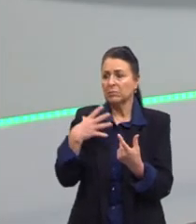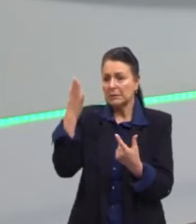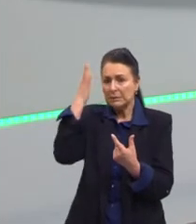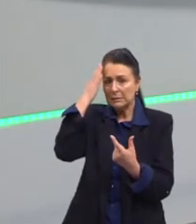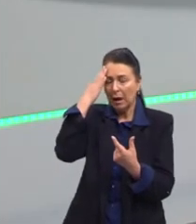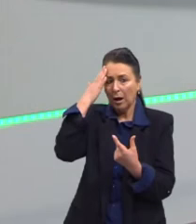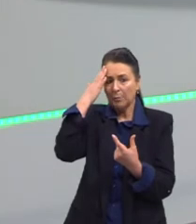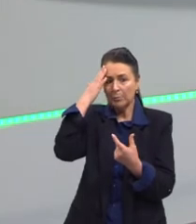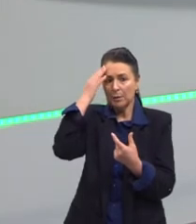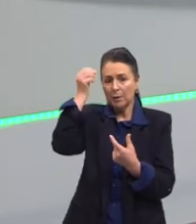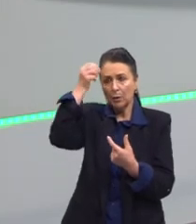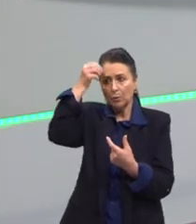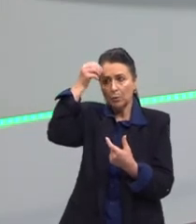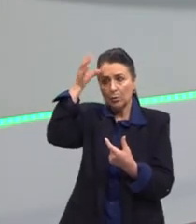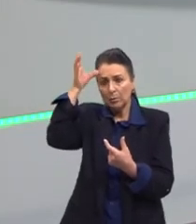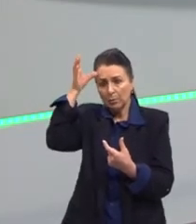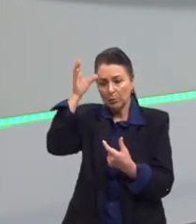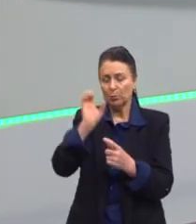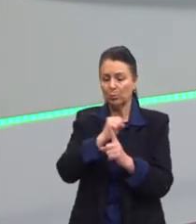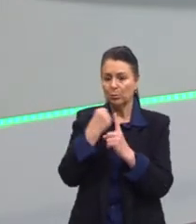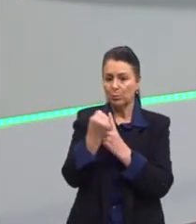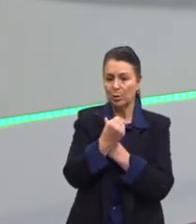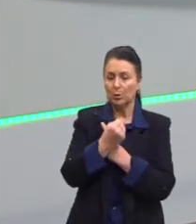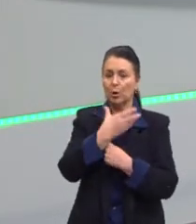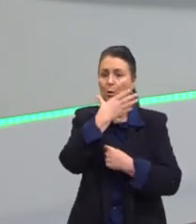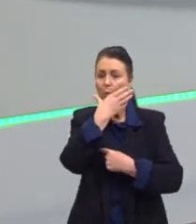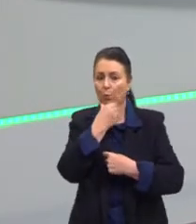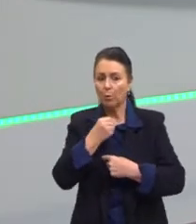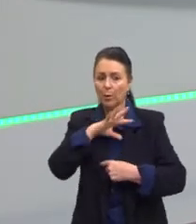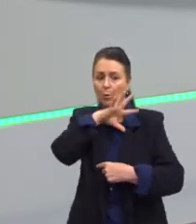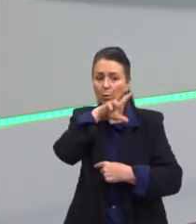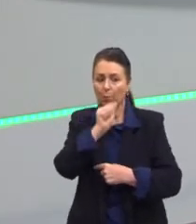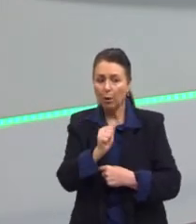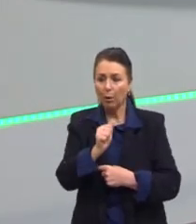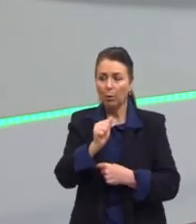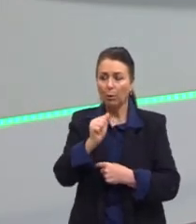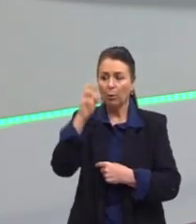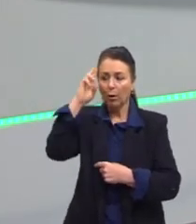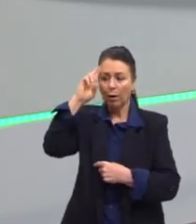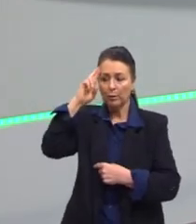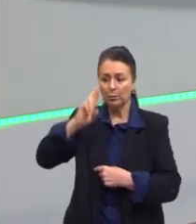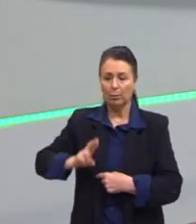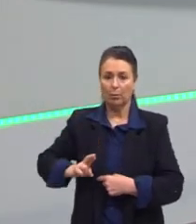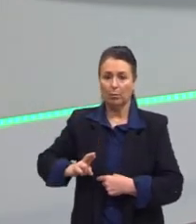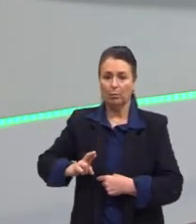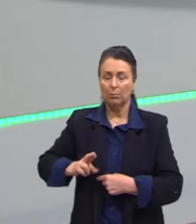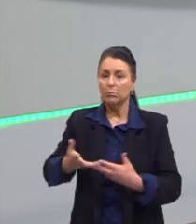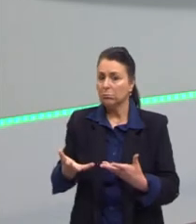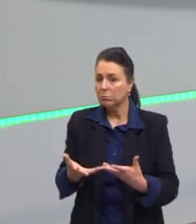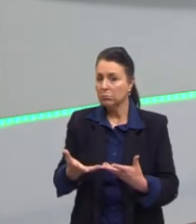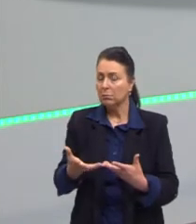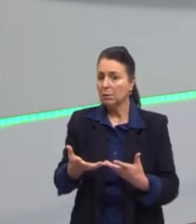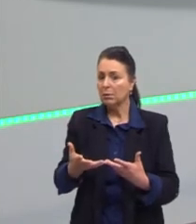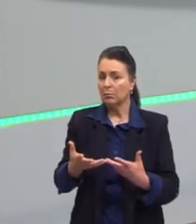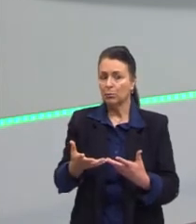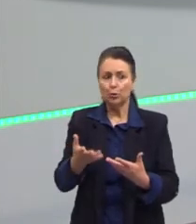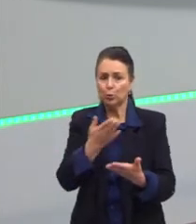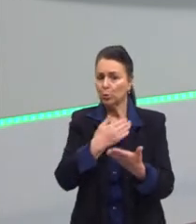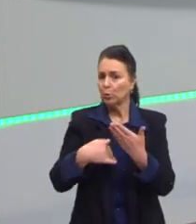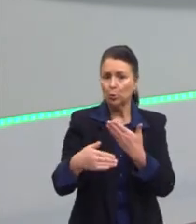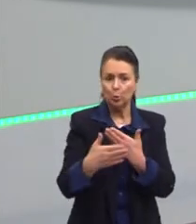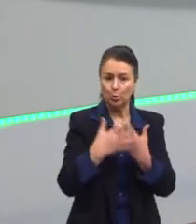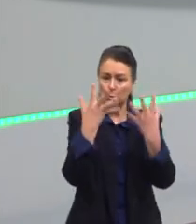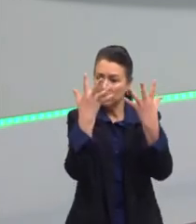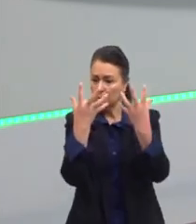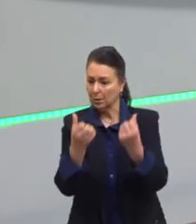conhecimento da sociedade. Por exemplo, o homem é um animal racional. É de conhecimento, é de consenso que o homem